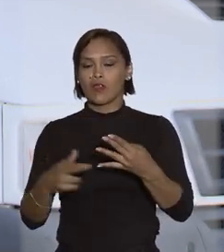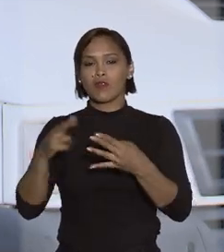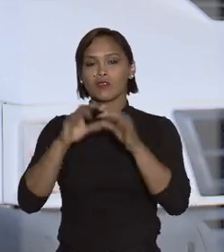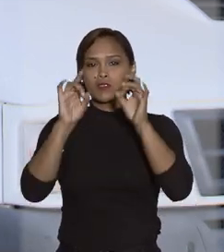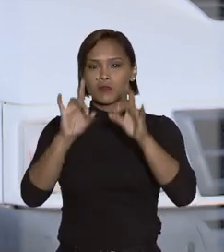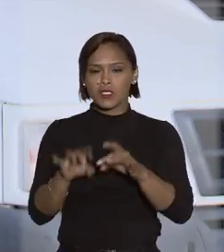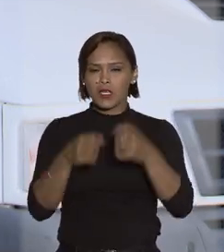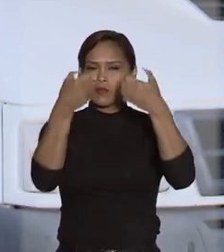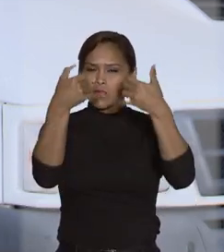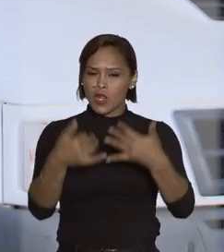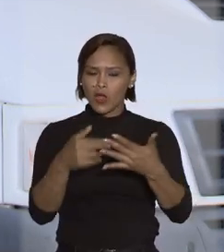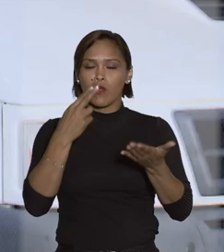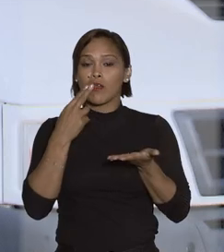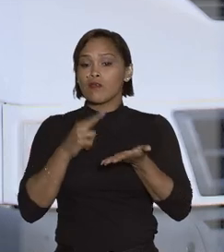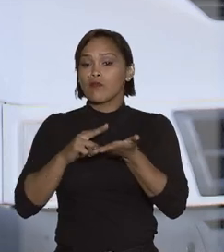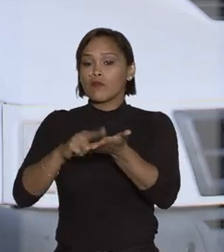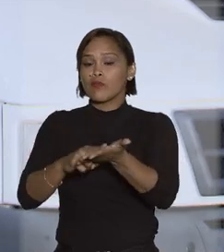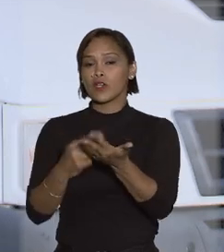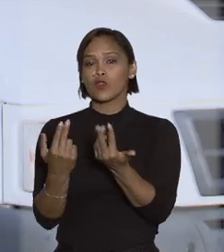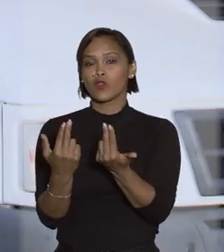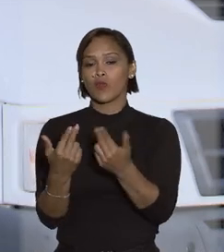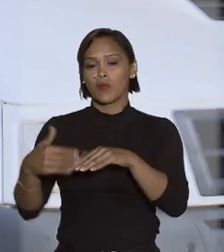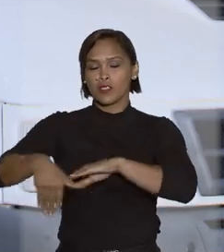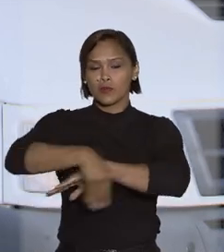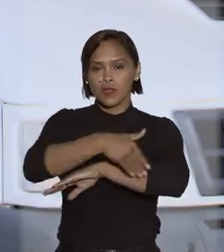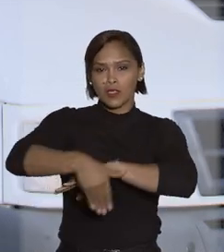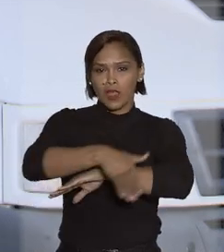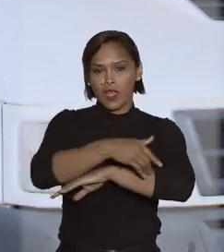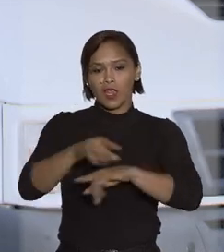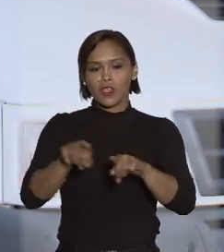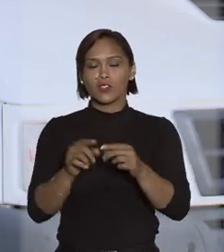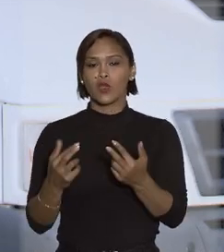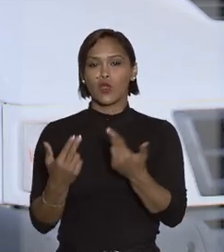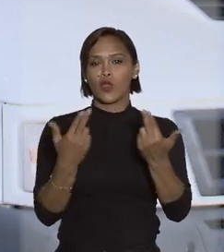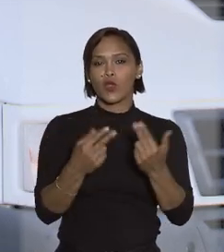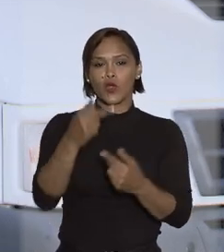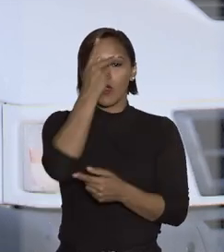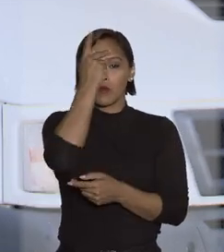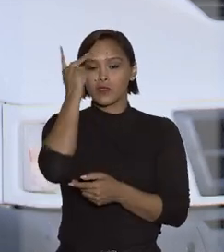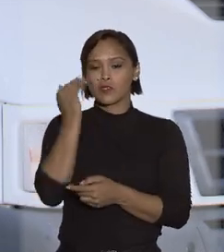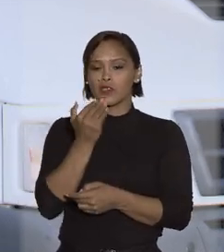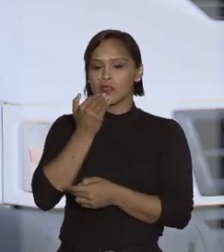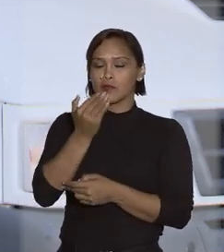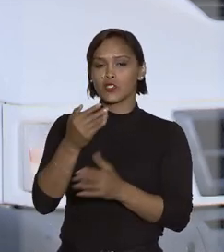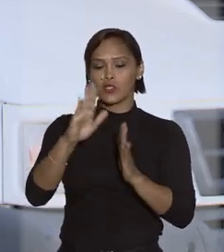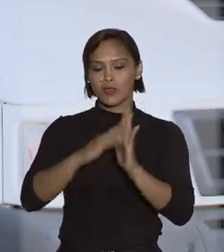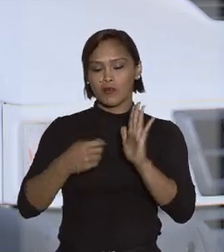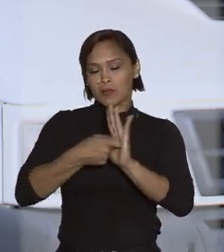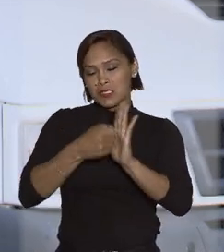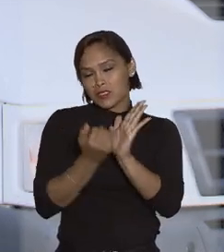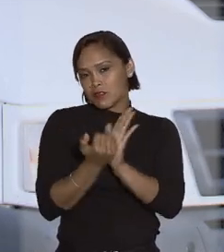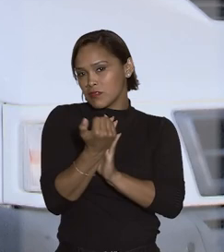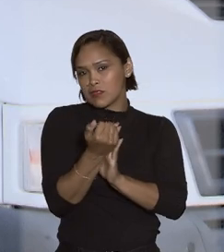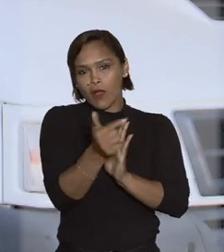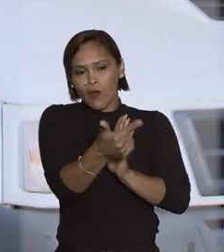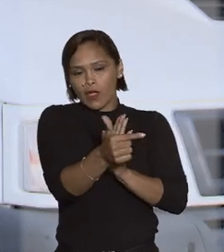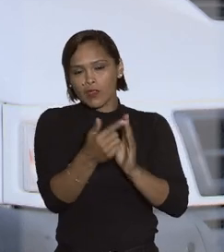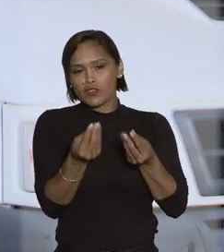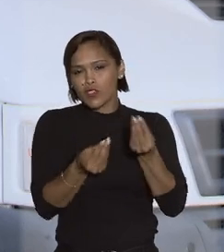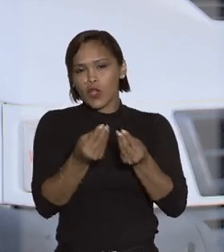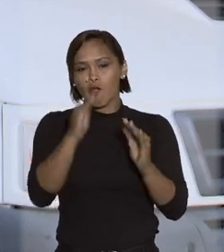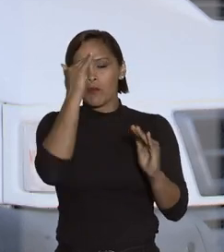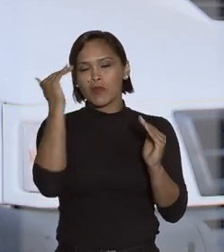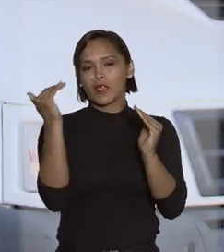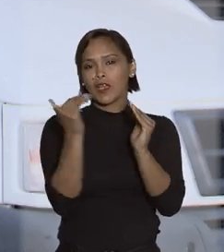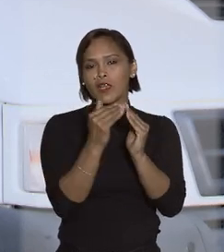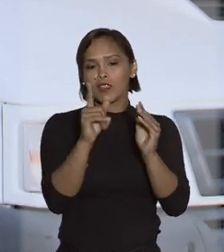alegou que a notificação foi entregue no mesmo endereço indicado pelo autor da ação na petição inicial e que não haveria